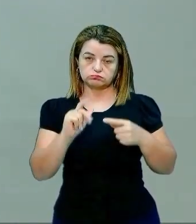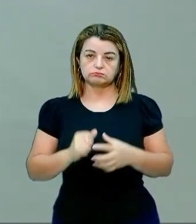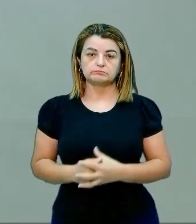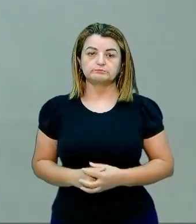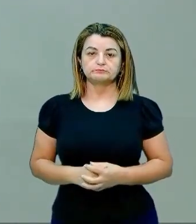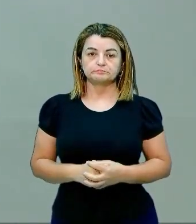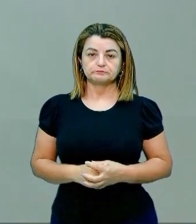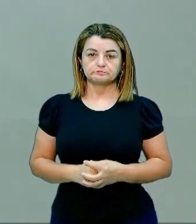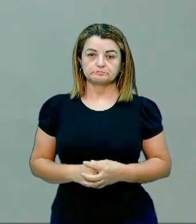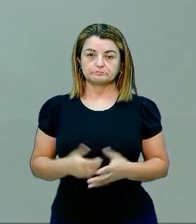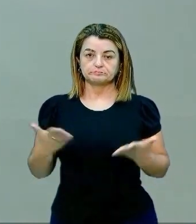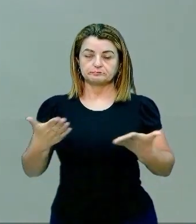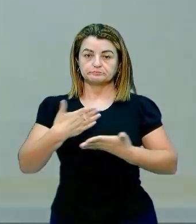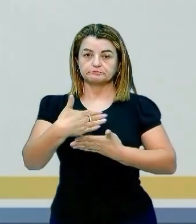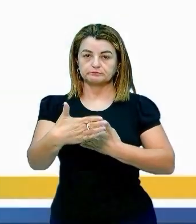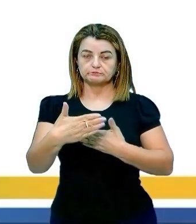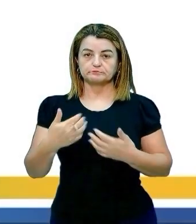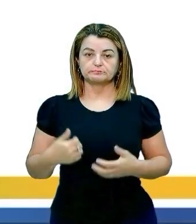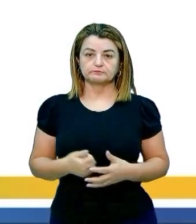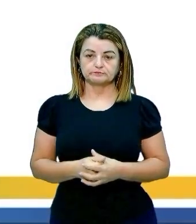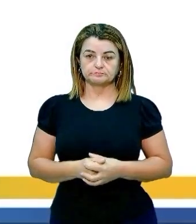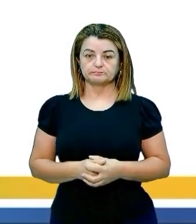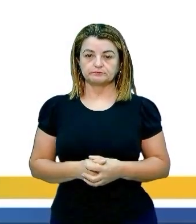Ok? Vamos iniciar então.